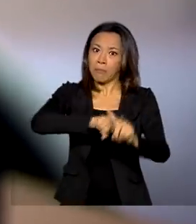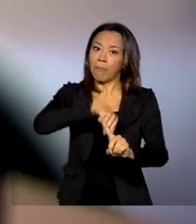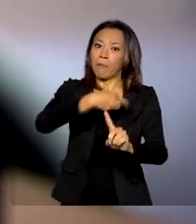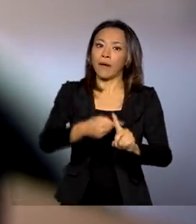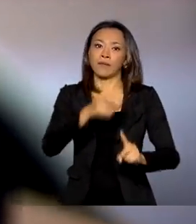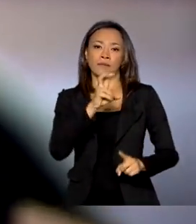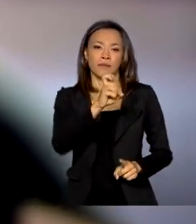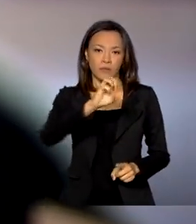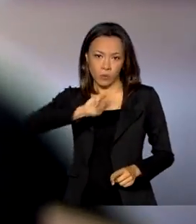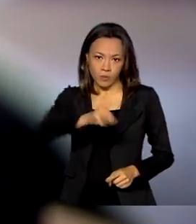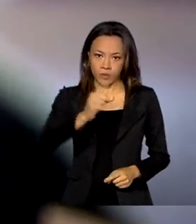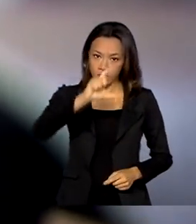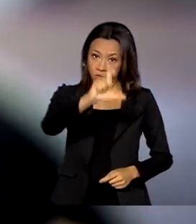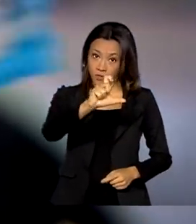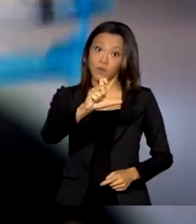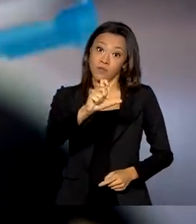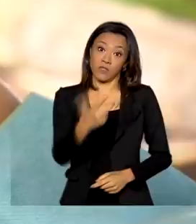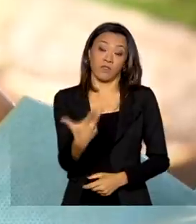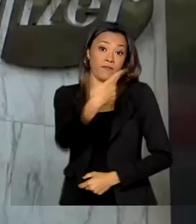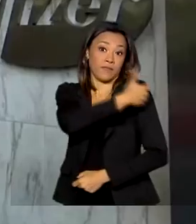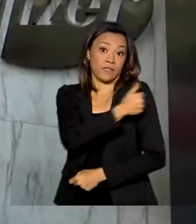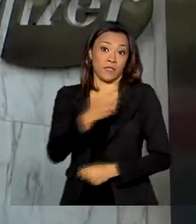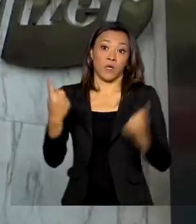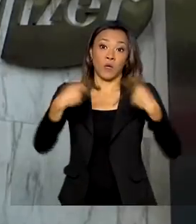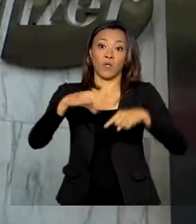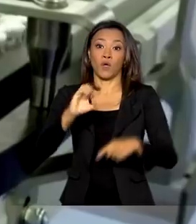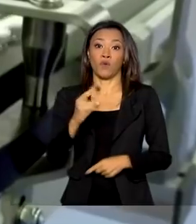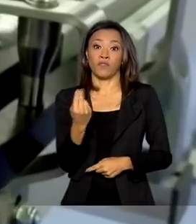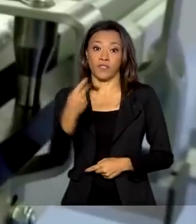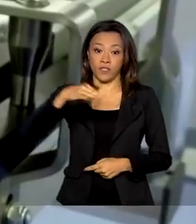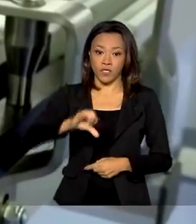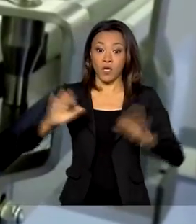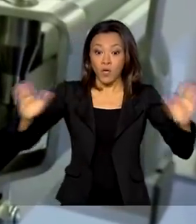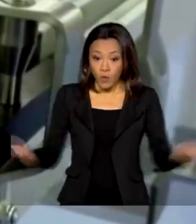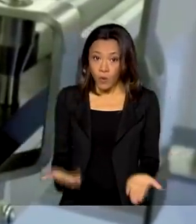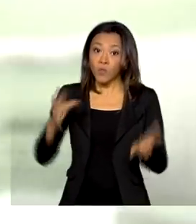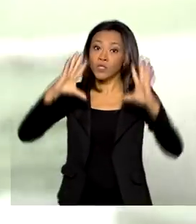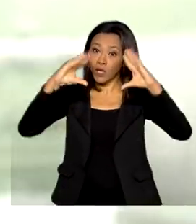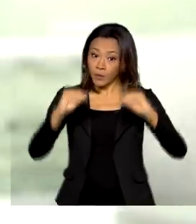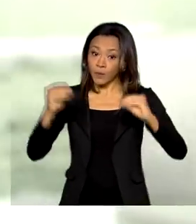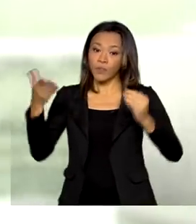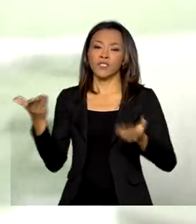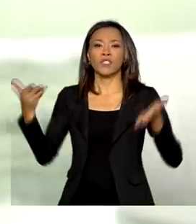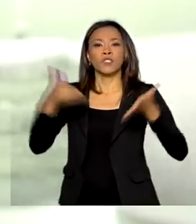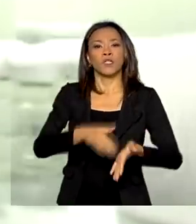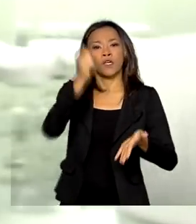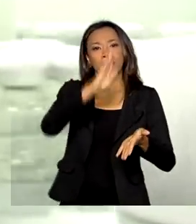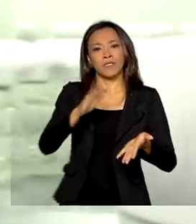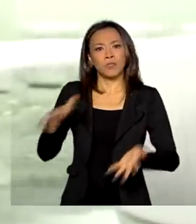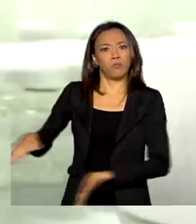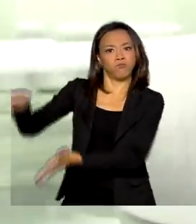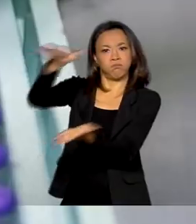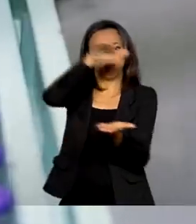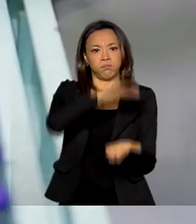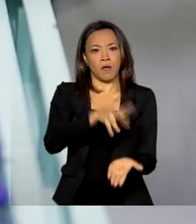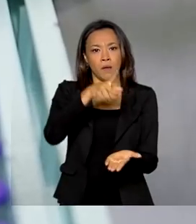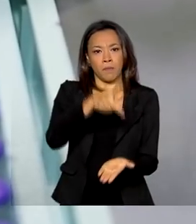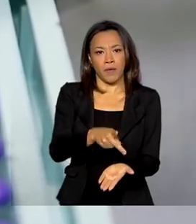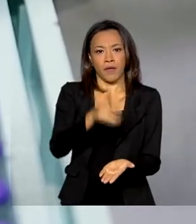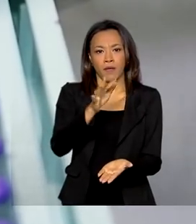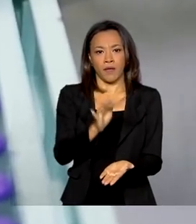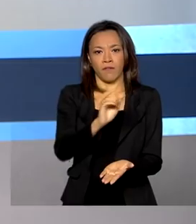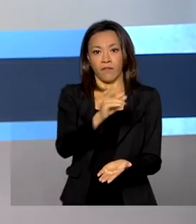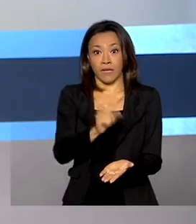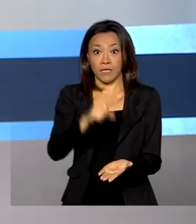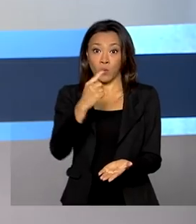de doses de vacinas contra a Covid. E chega esta noite ao Brasil o primeiro lote de vacinas da Pfizer com 1 milhão de